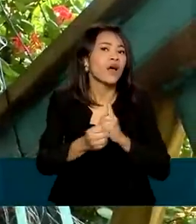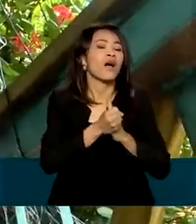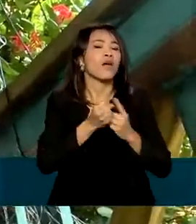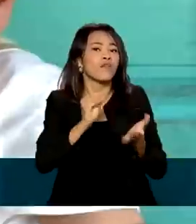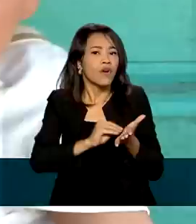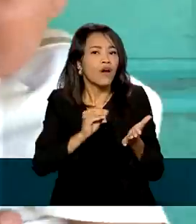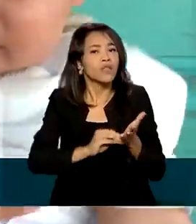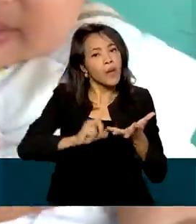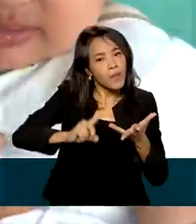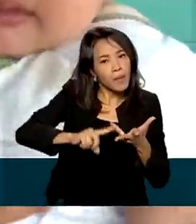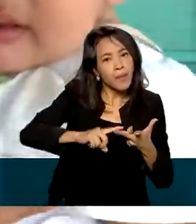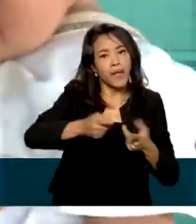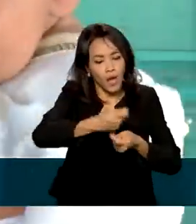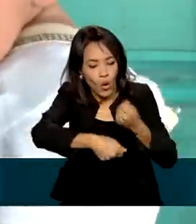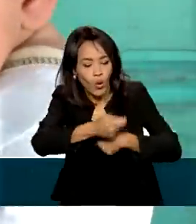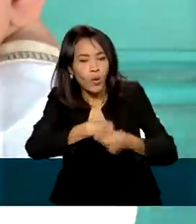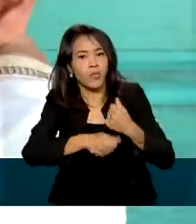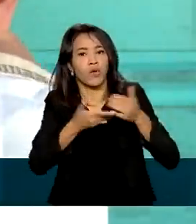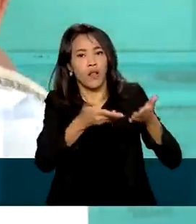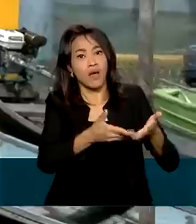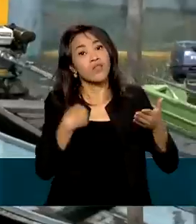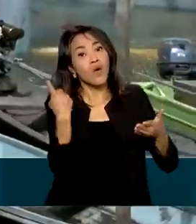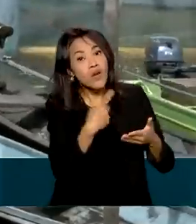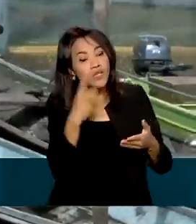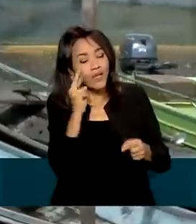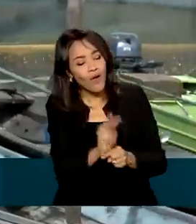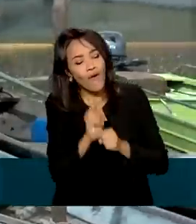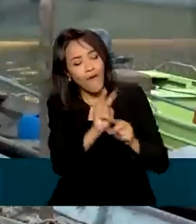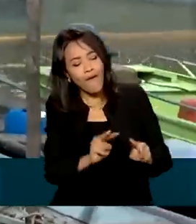econômica, e que a gente tem que olhar com carinho.